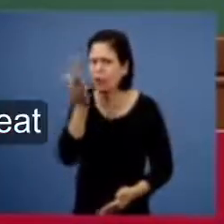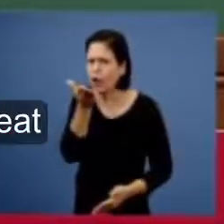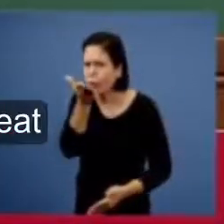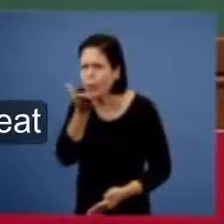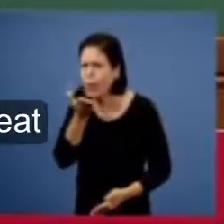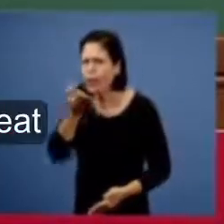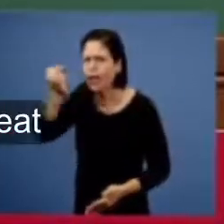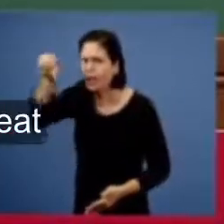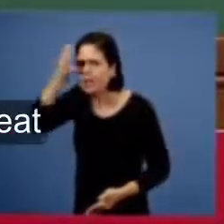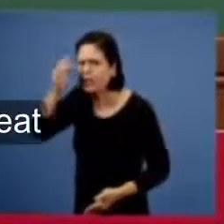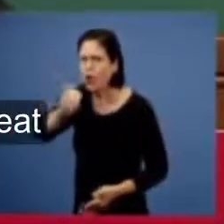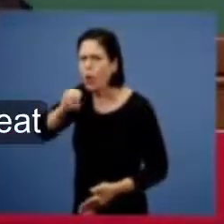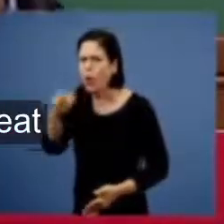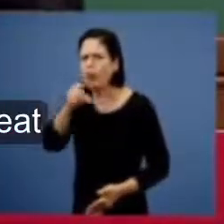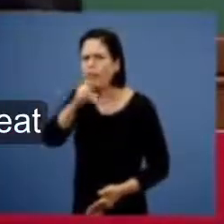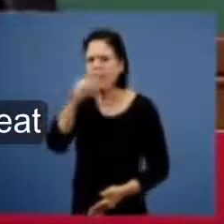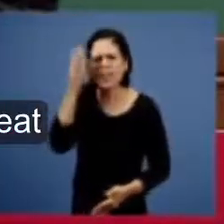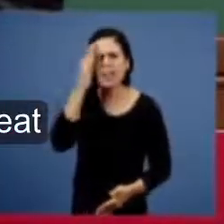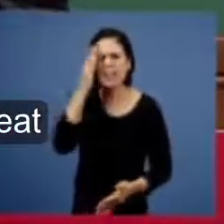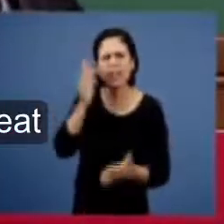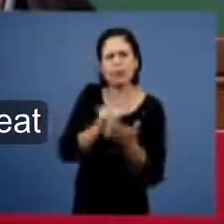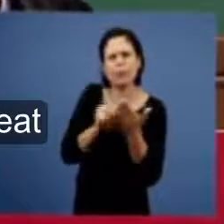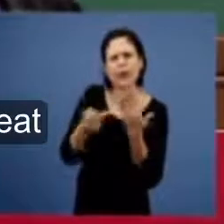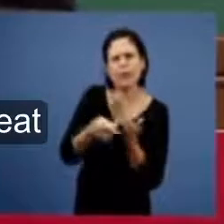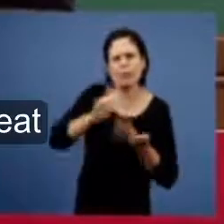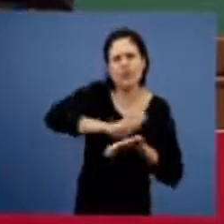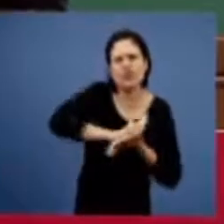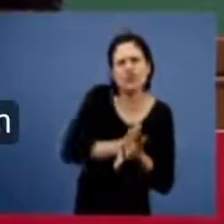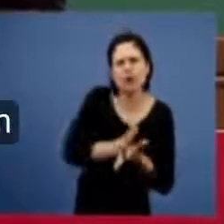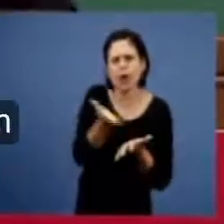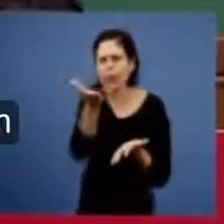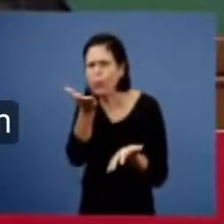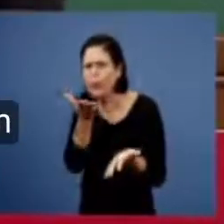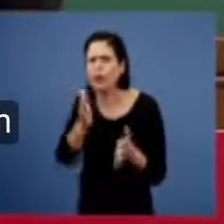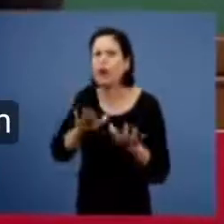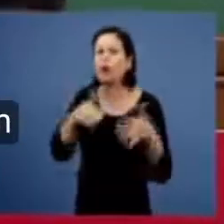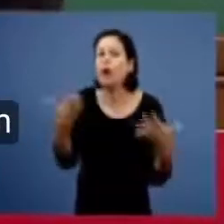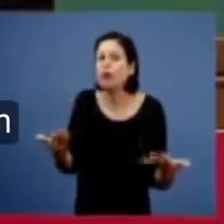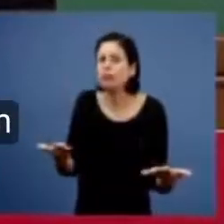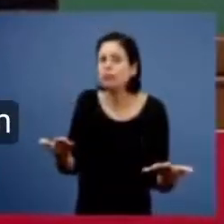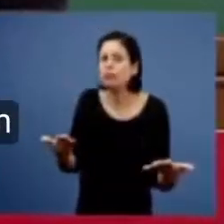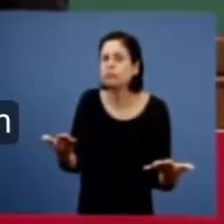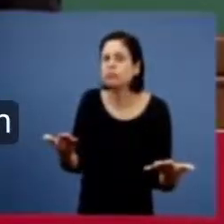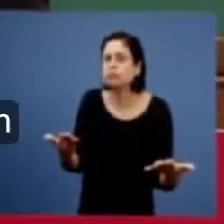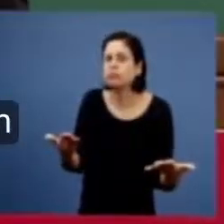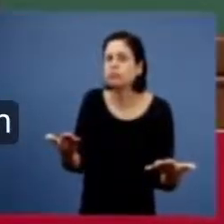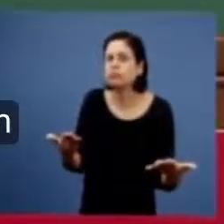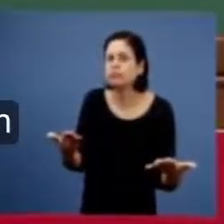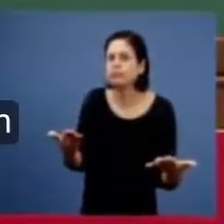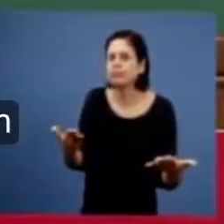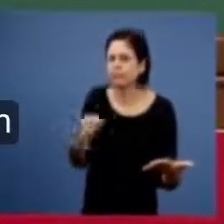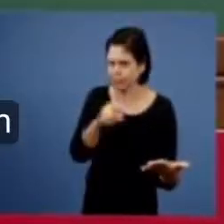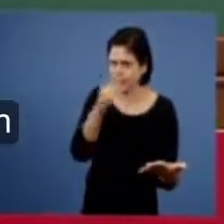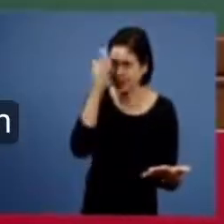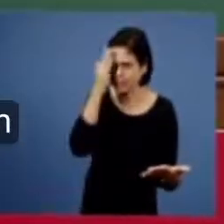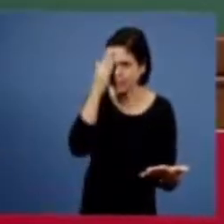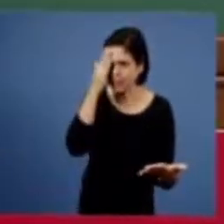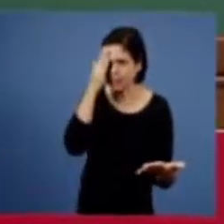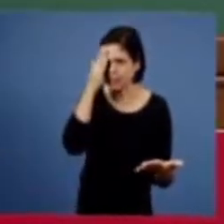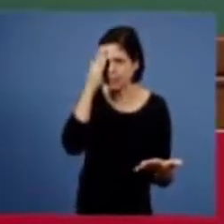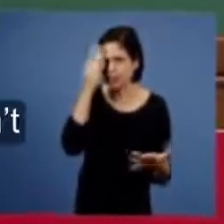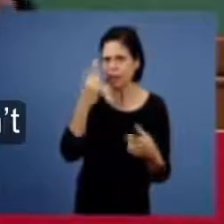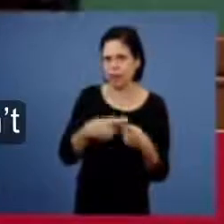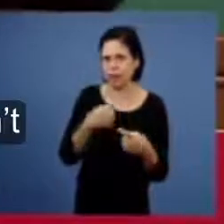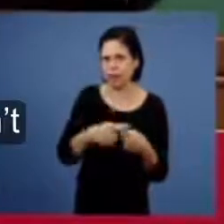ou se você está entendendo uma parábola que destrói o trigo, uma semente que destrói, diminui a produção,